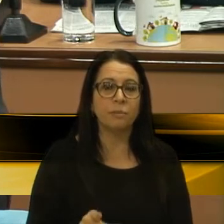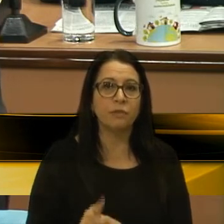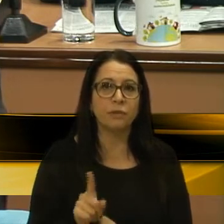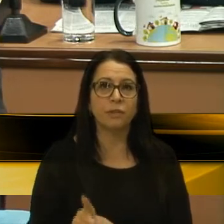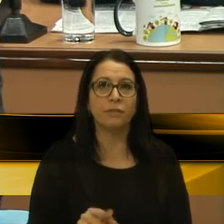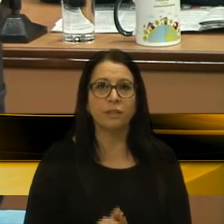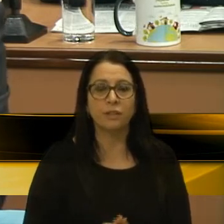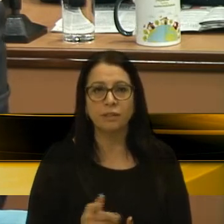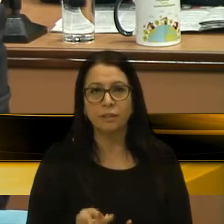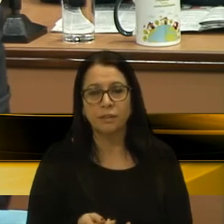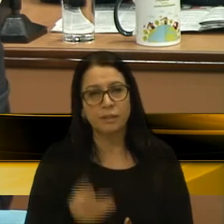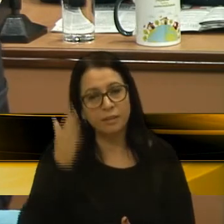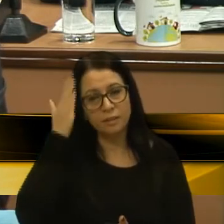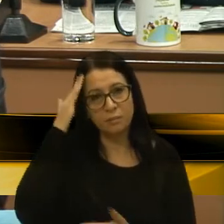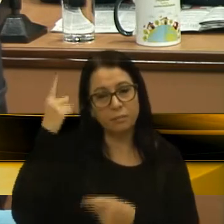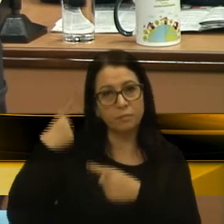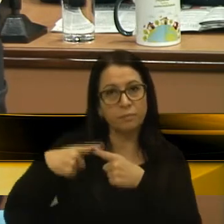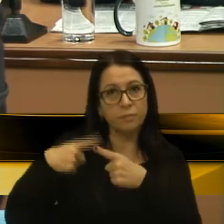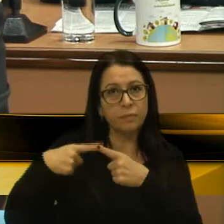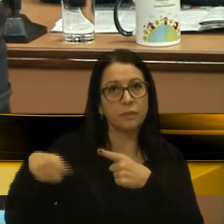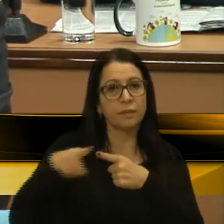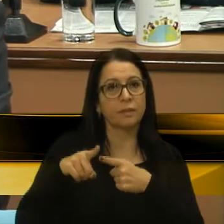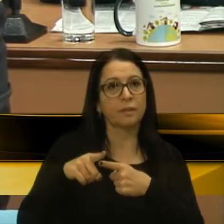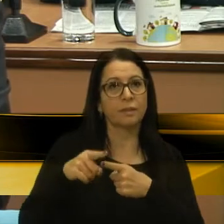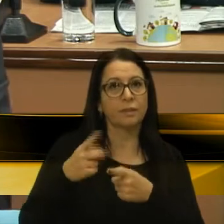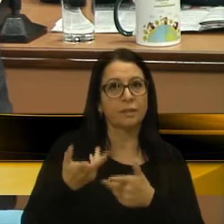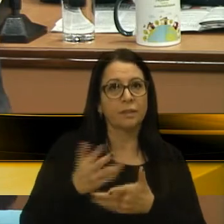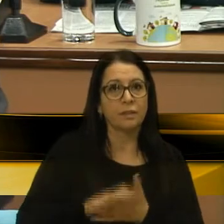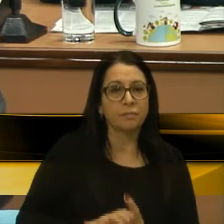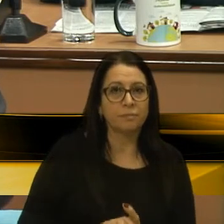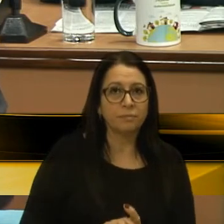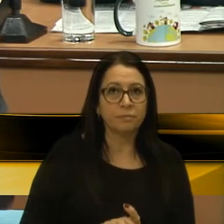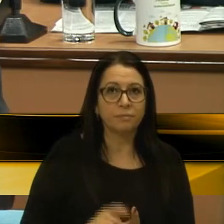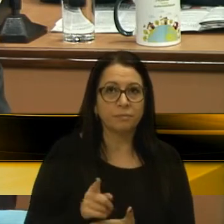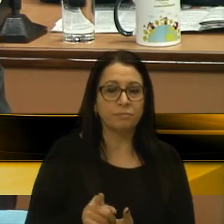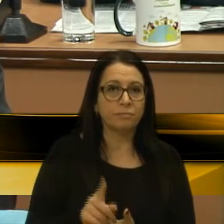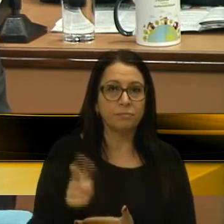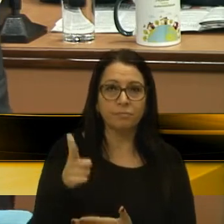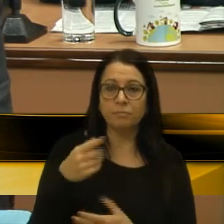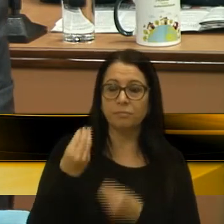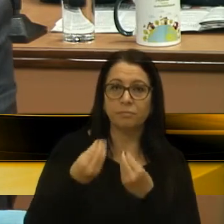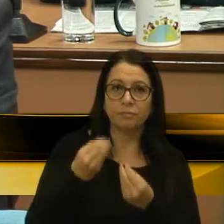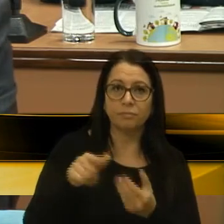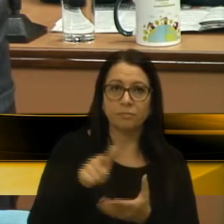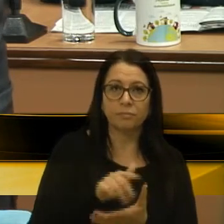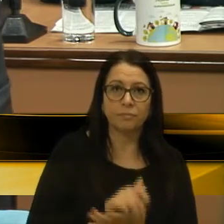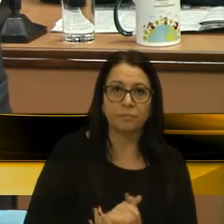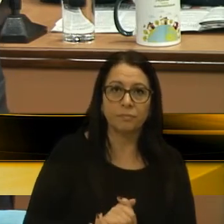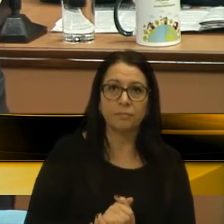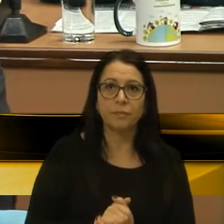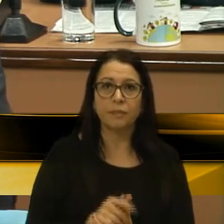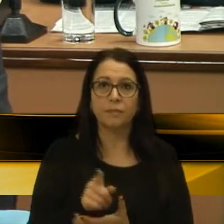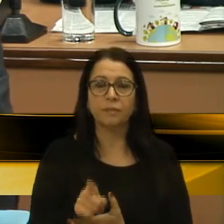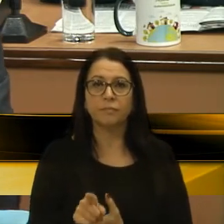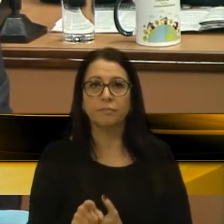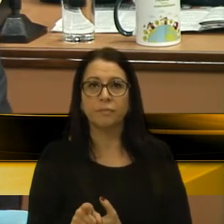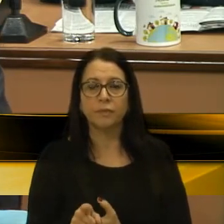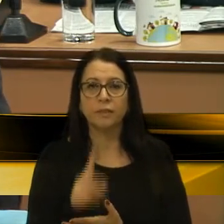justamente, saber o porquê disso. E mais, vereador Alói, nós não temos um posicionamento ainda oficial